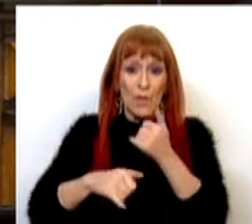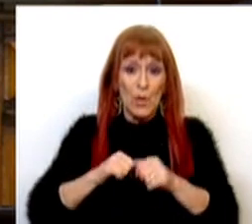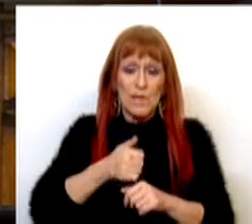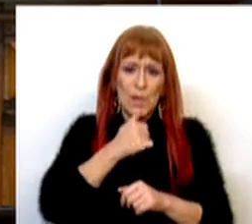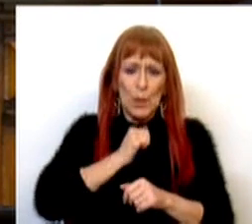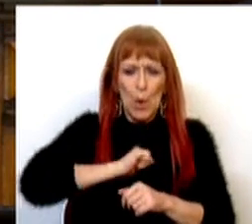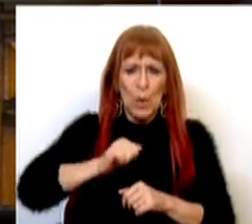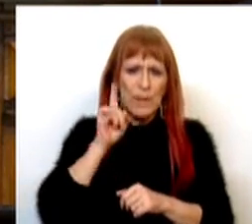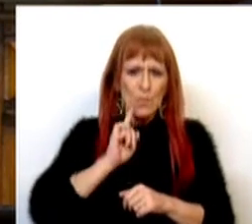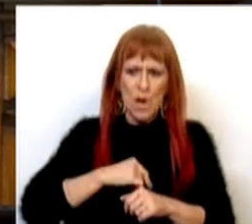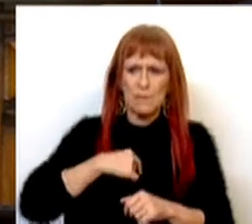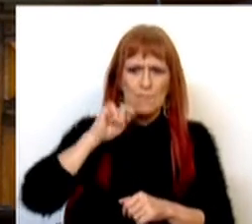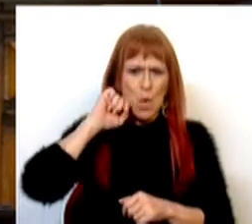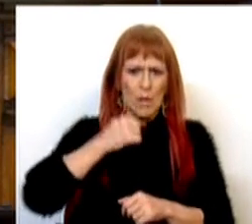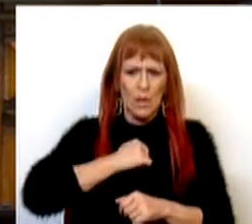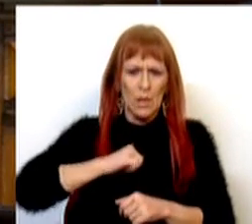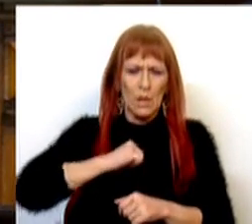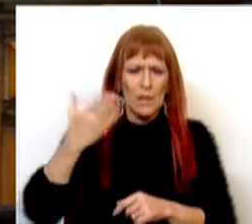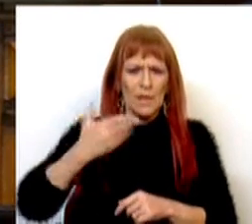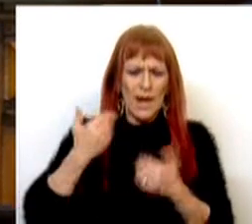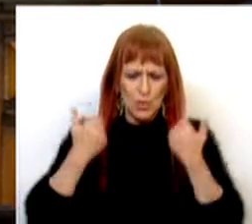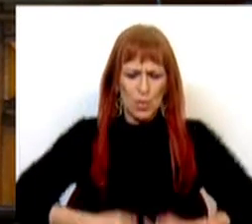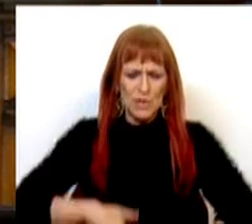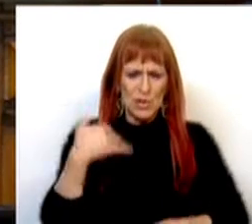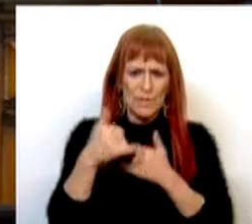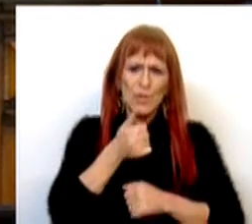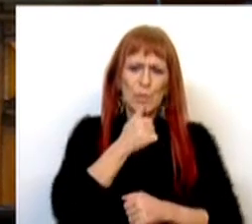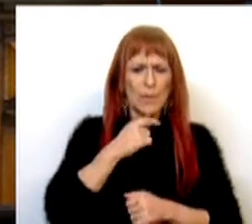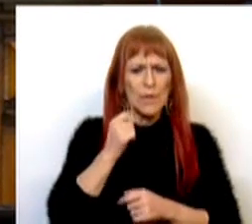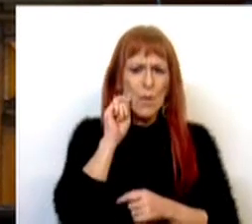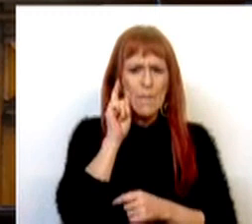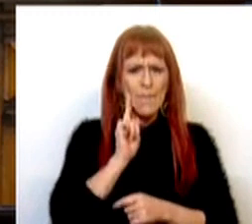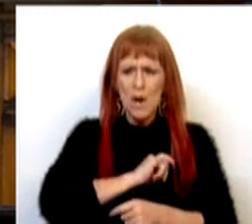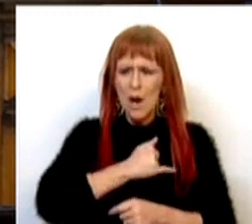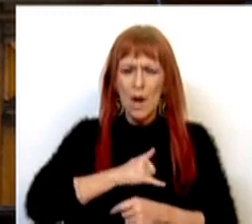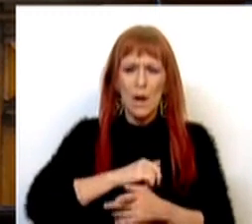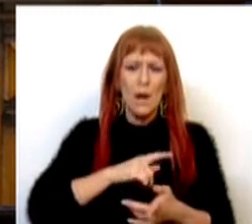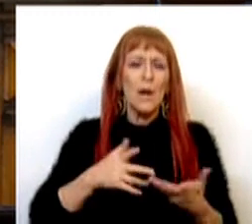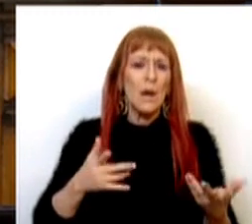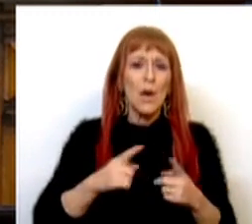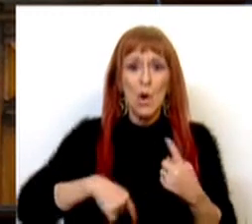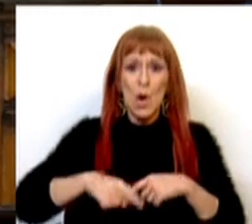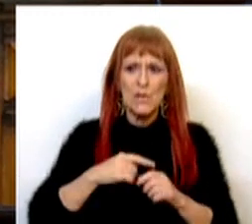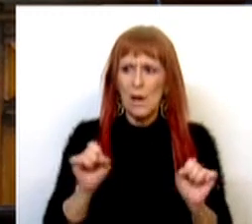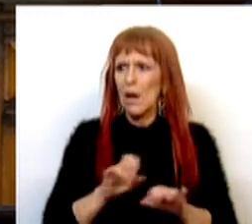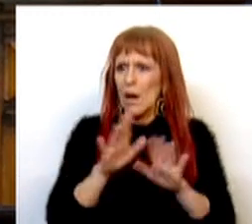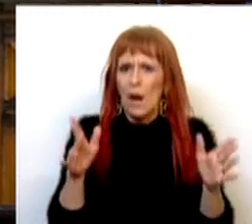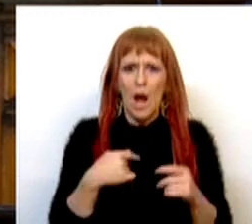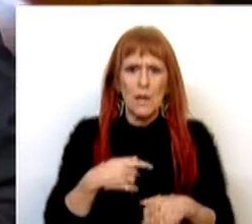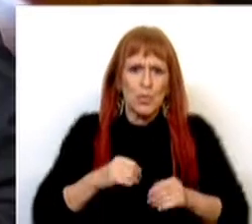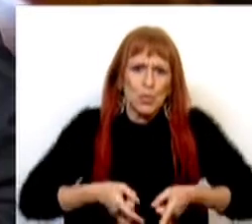atentado dos direitos humanos à violência de género e em relação à qual somos, obviamente,